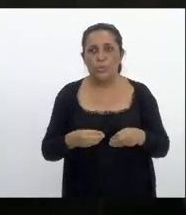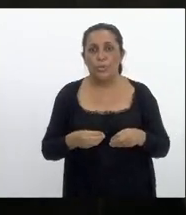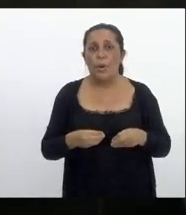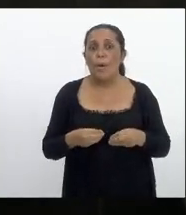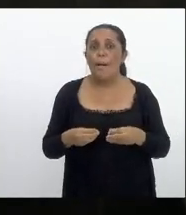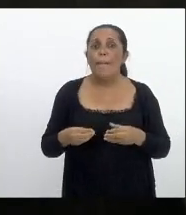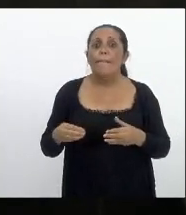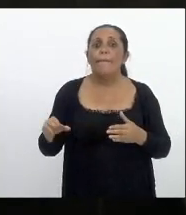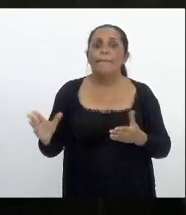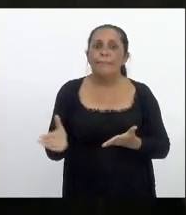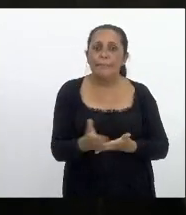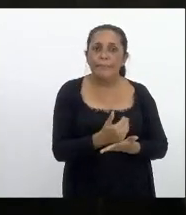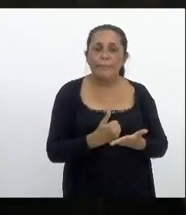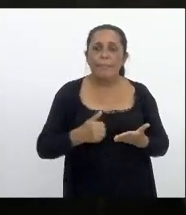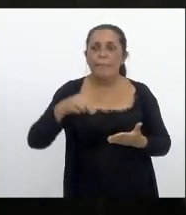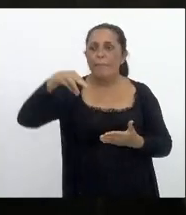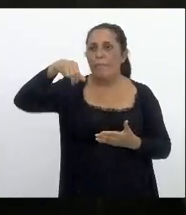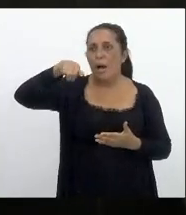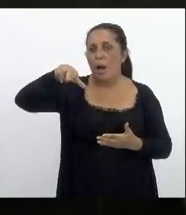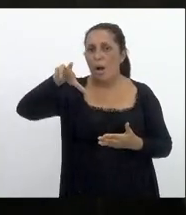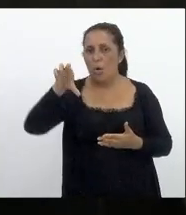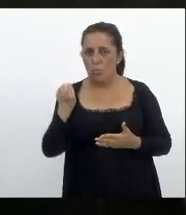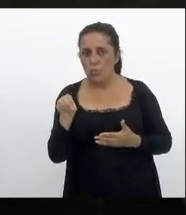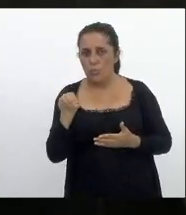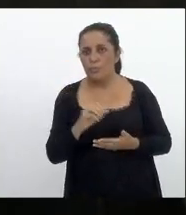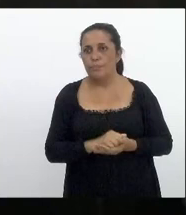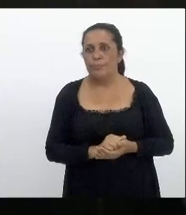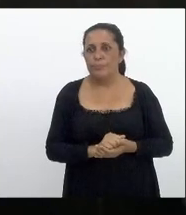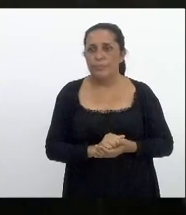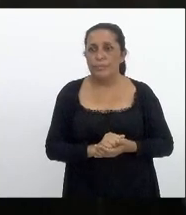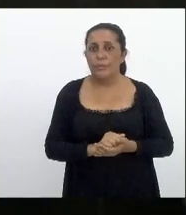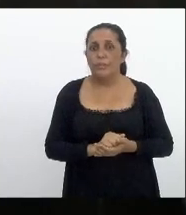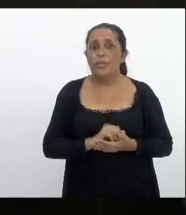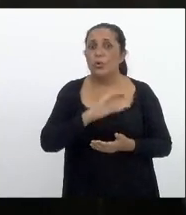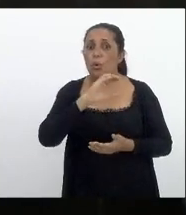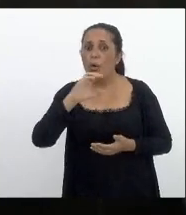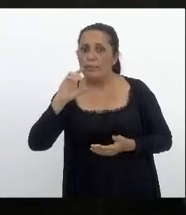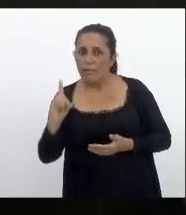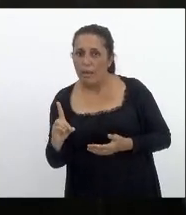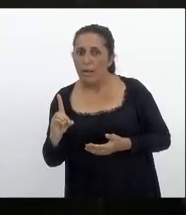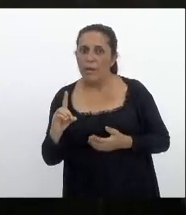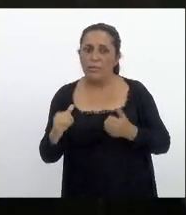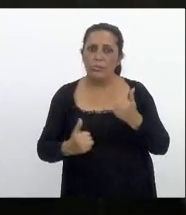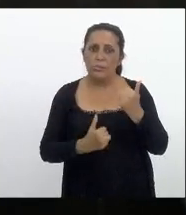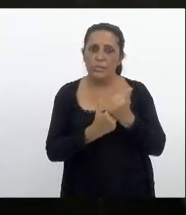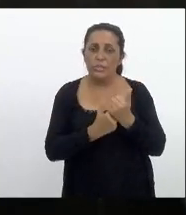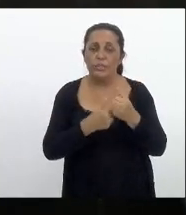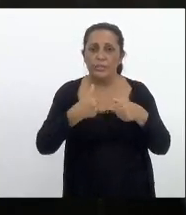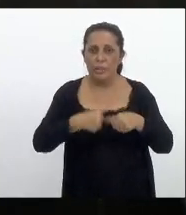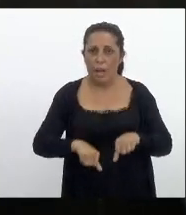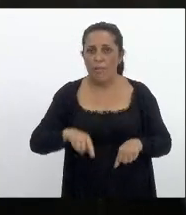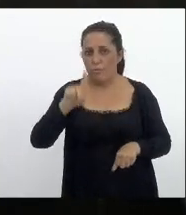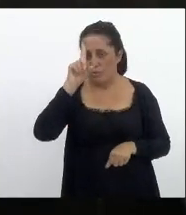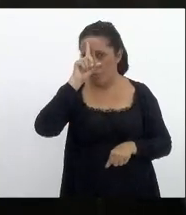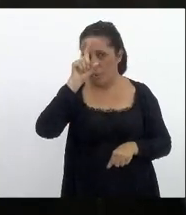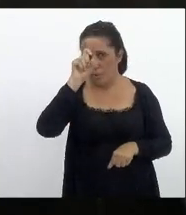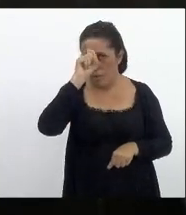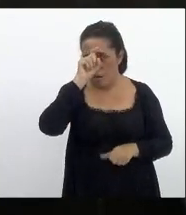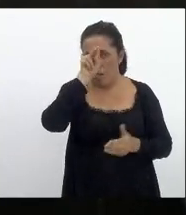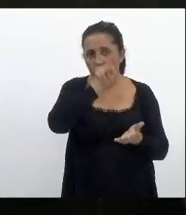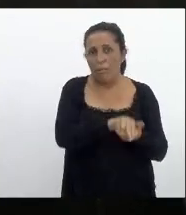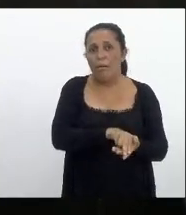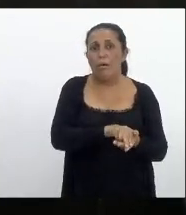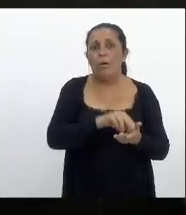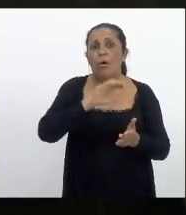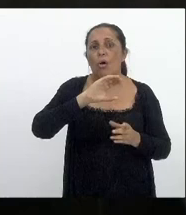recuperação do professor Mauro Osório que coordena a assessoria fiscal da LERJ que esteve internado com Covid se